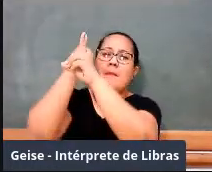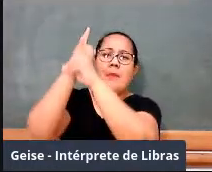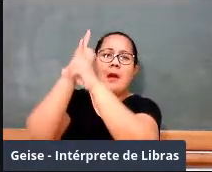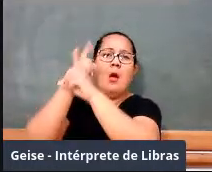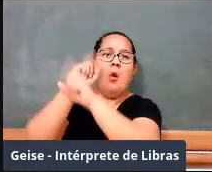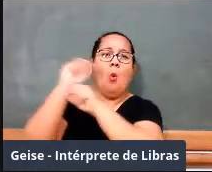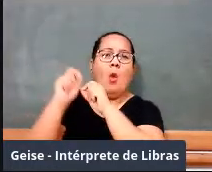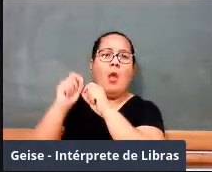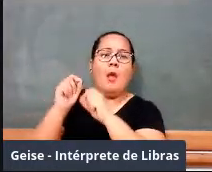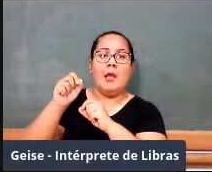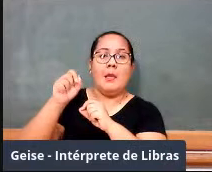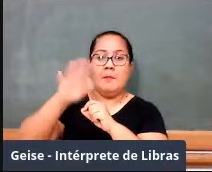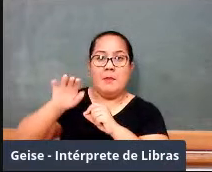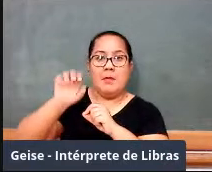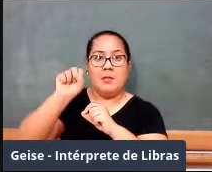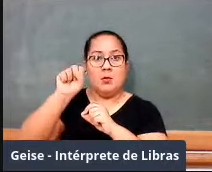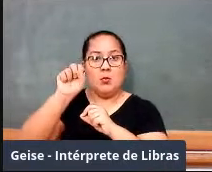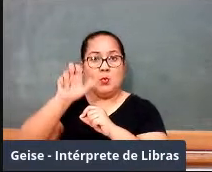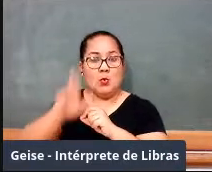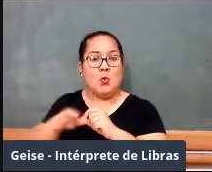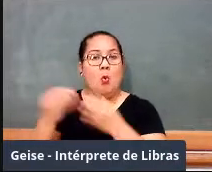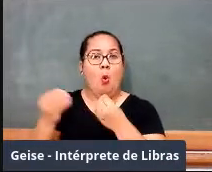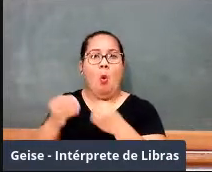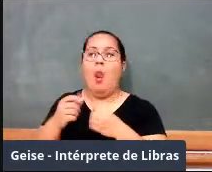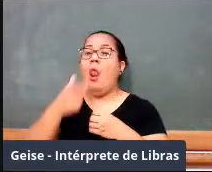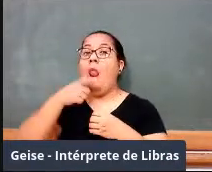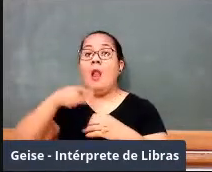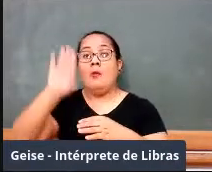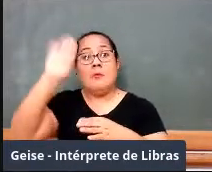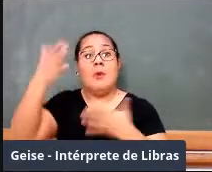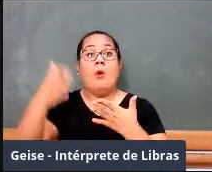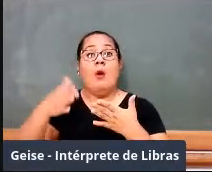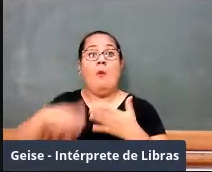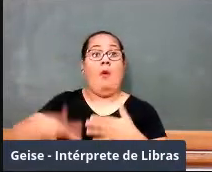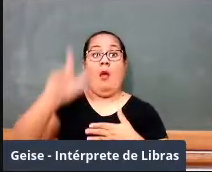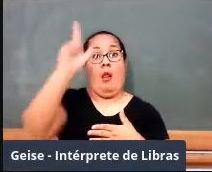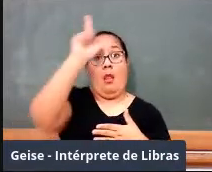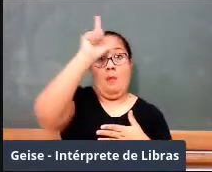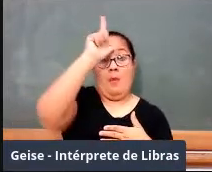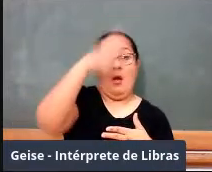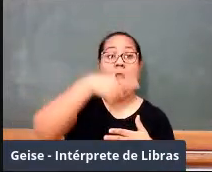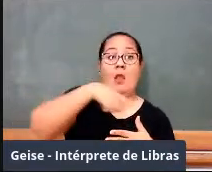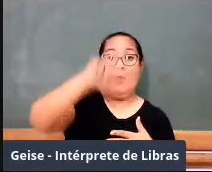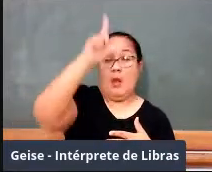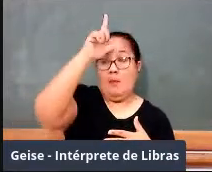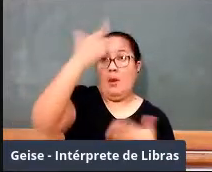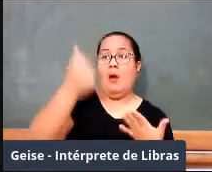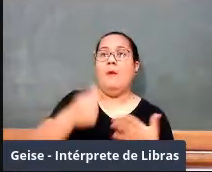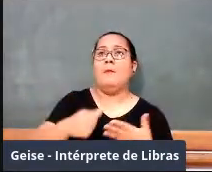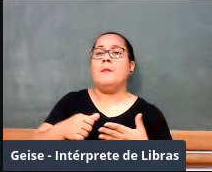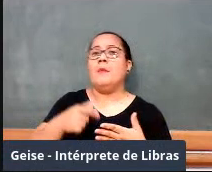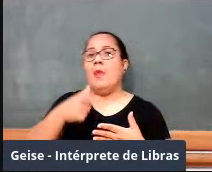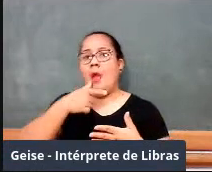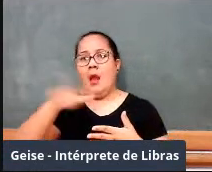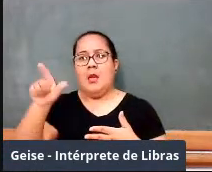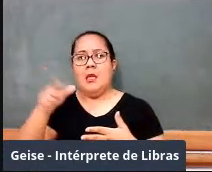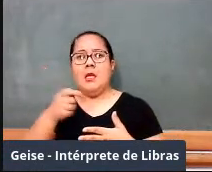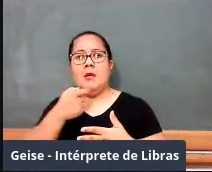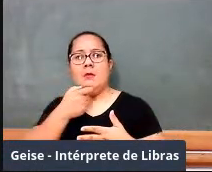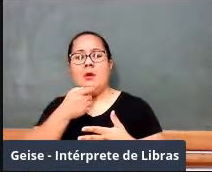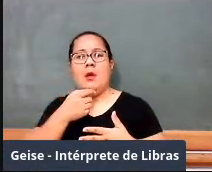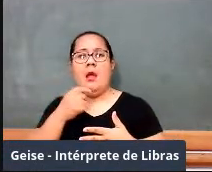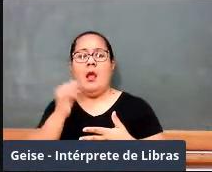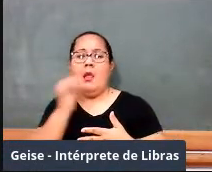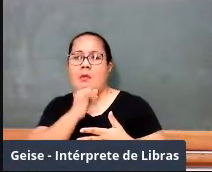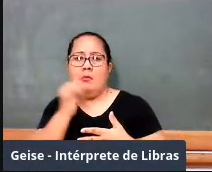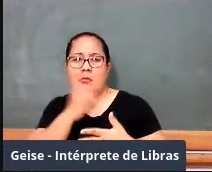escola não era o português, era o alemão nas escolas alemãs, era o italiano, era, enfim, o francês em